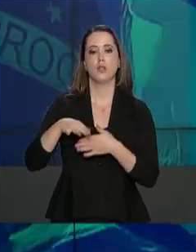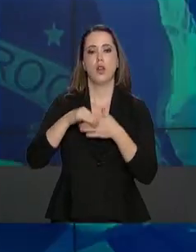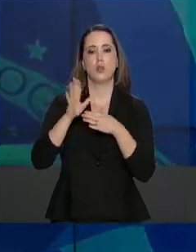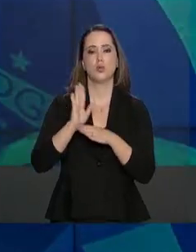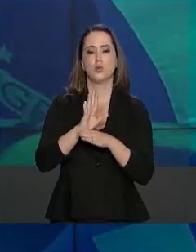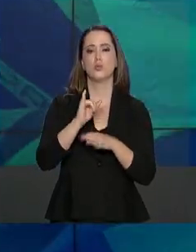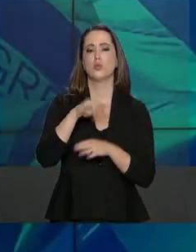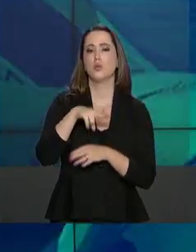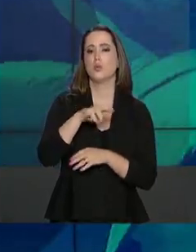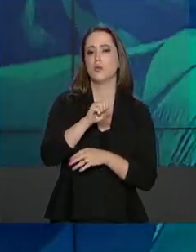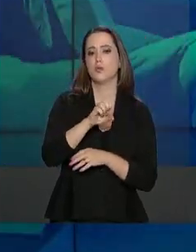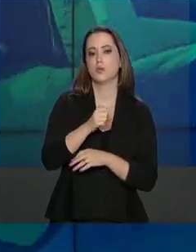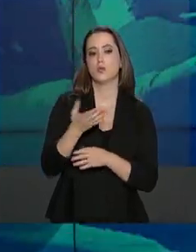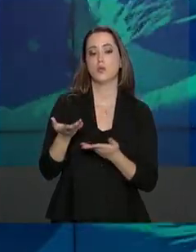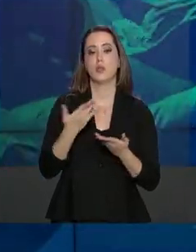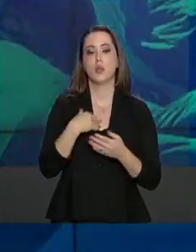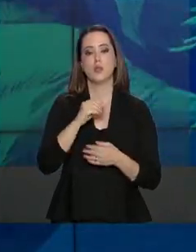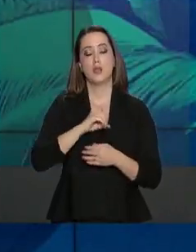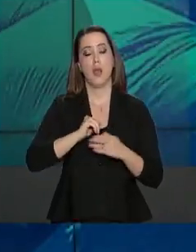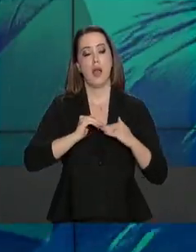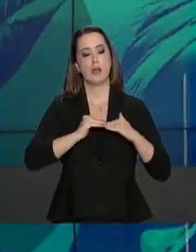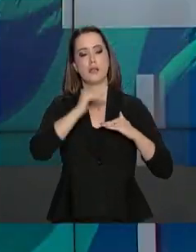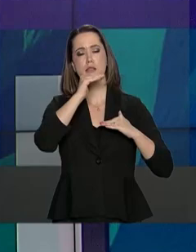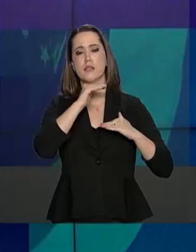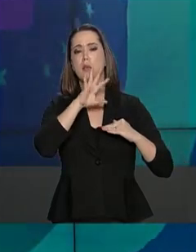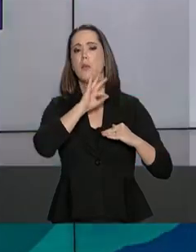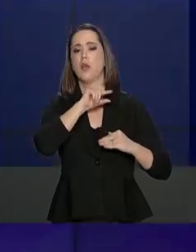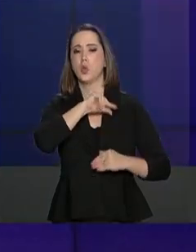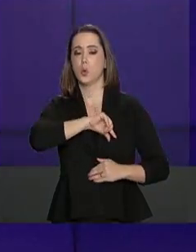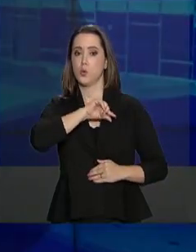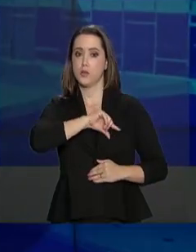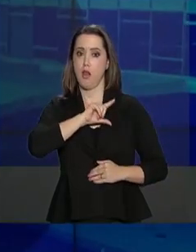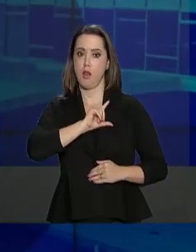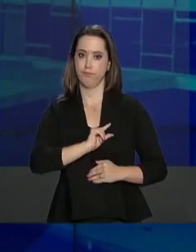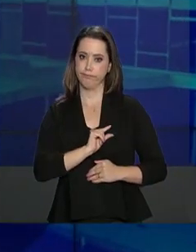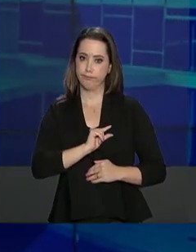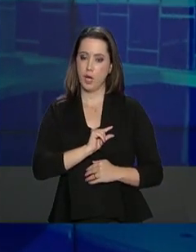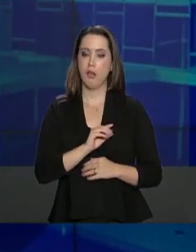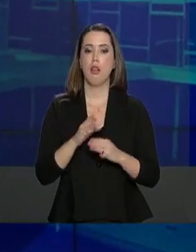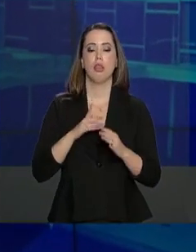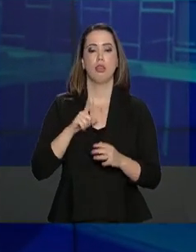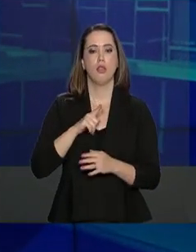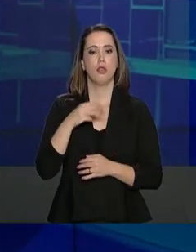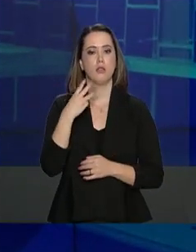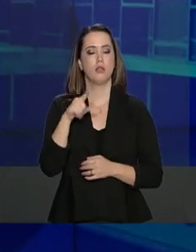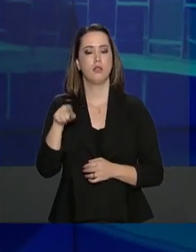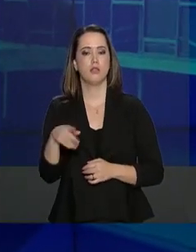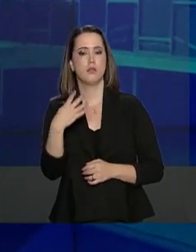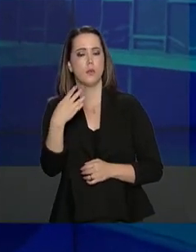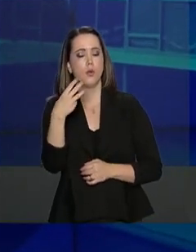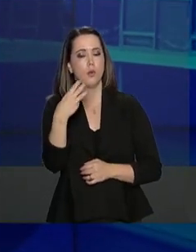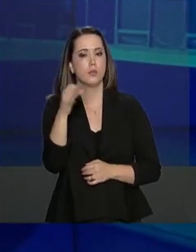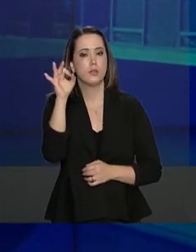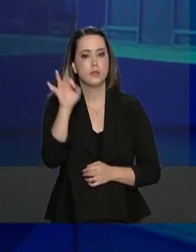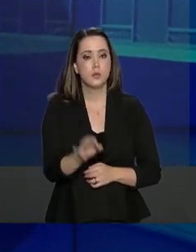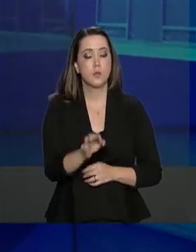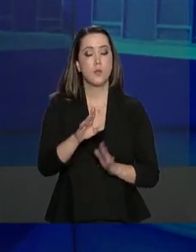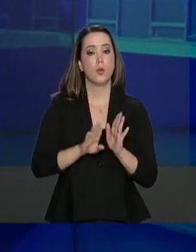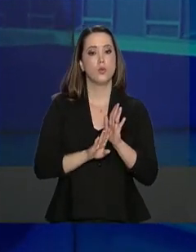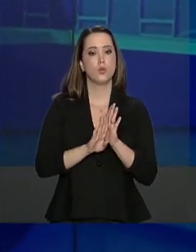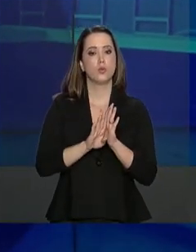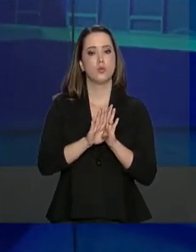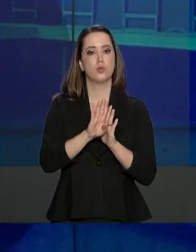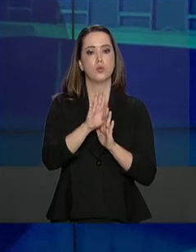auxílios do INSS que recebem acima do salário mínimo vão ter 3,43% de